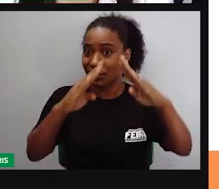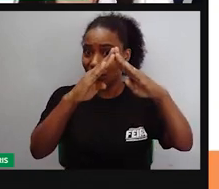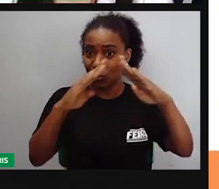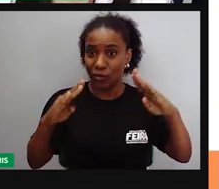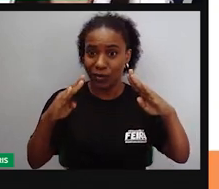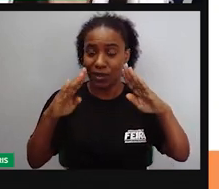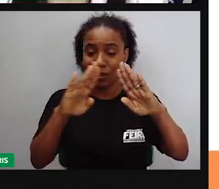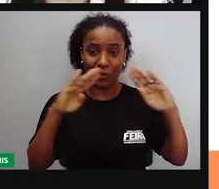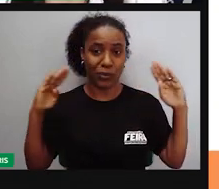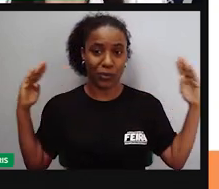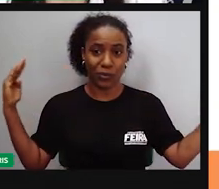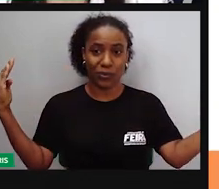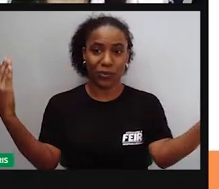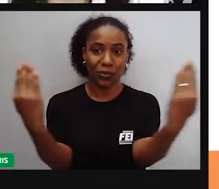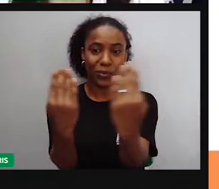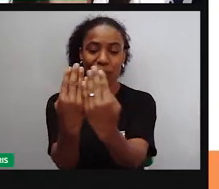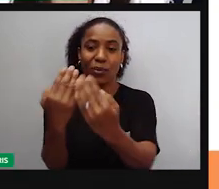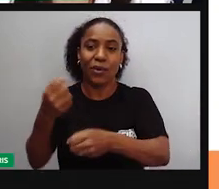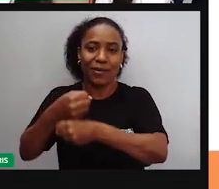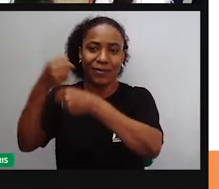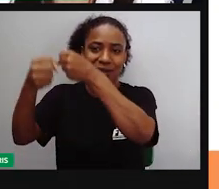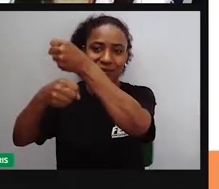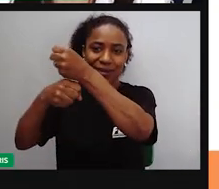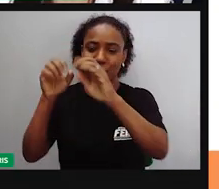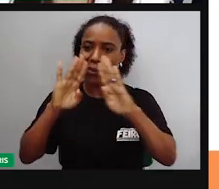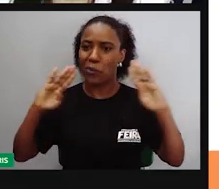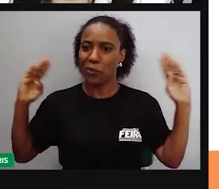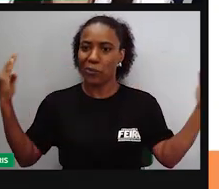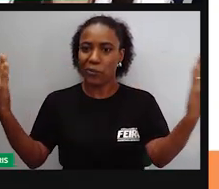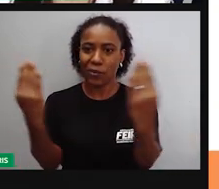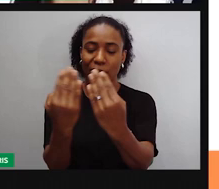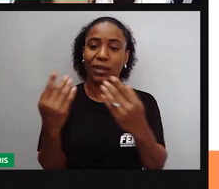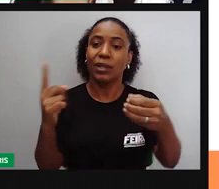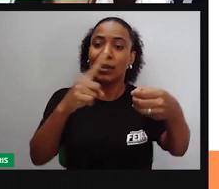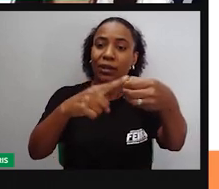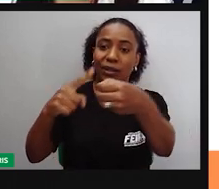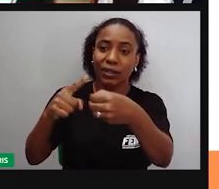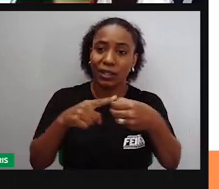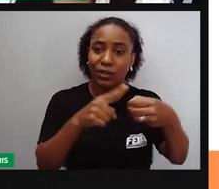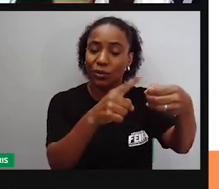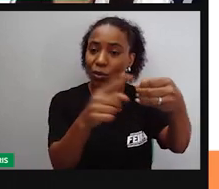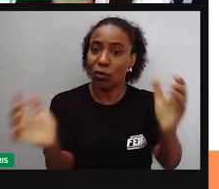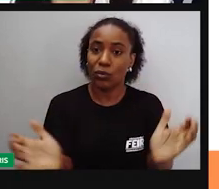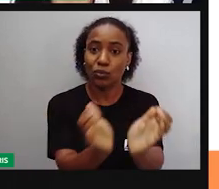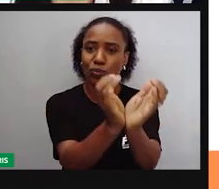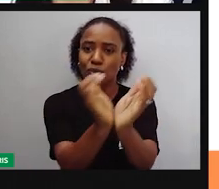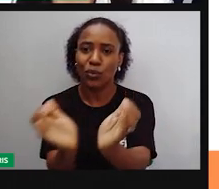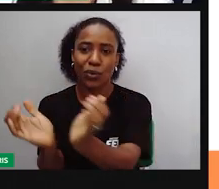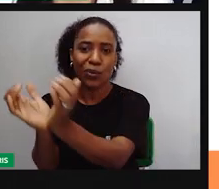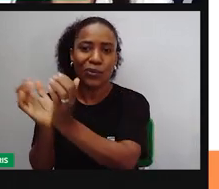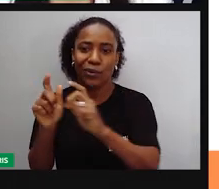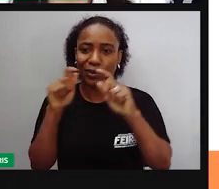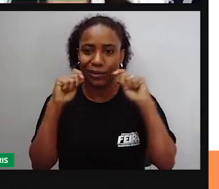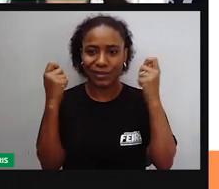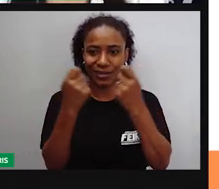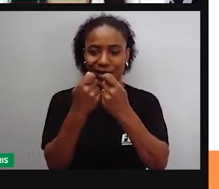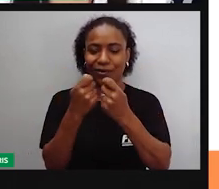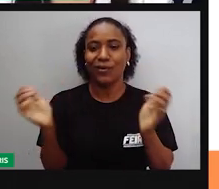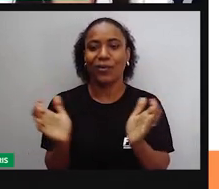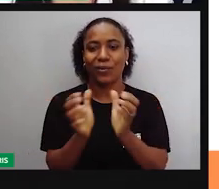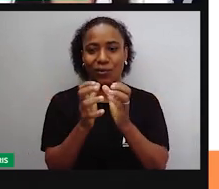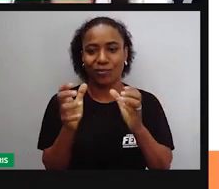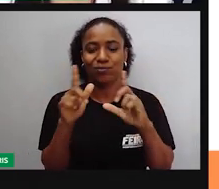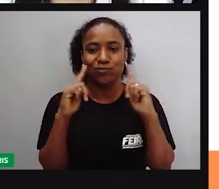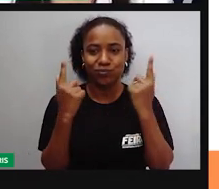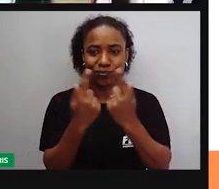aí de distritos, de povoados. E de diversos outros tipos de grupos sociais, né? Que se juntam aí para